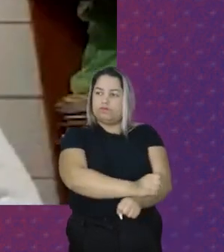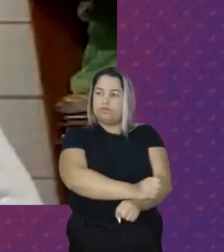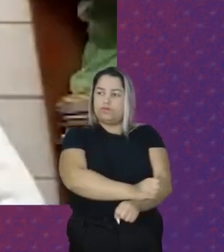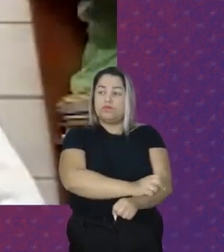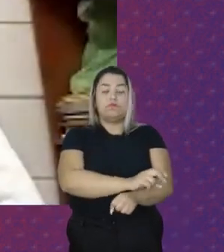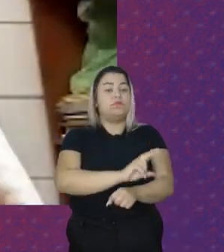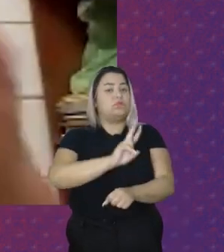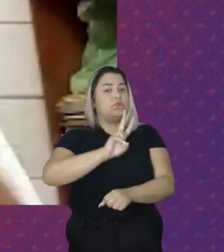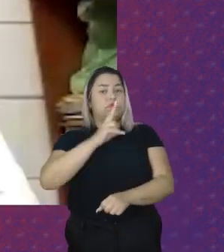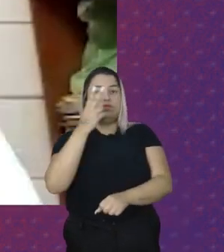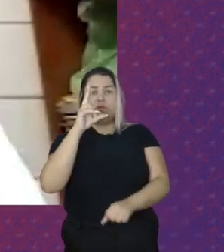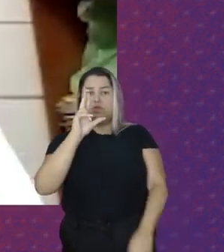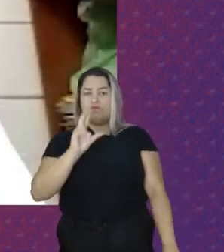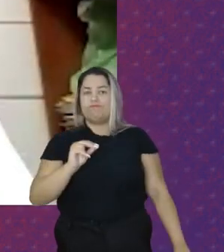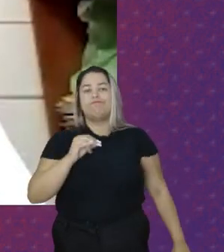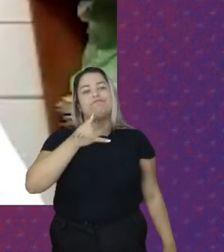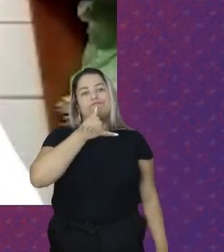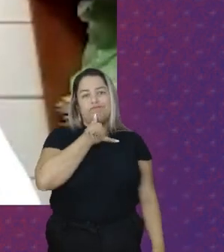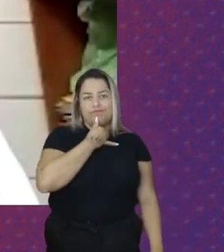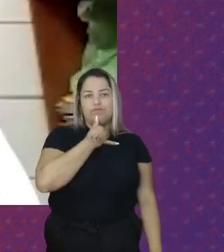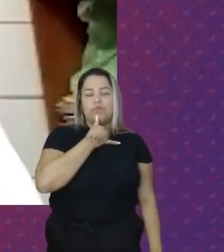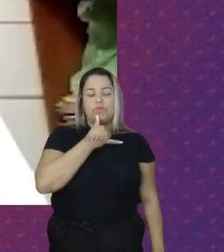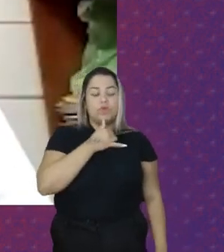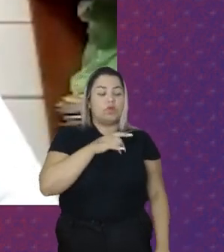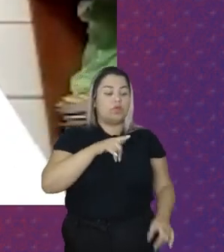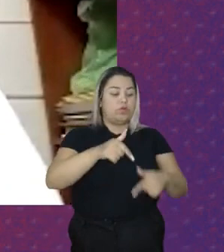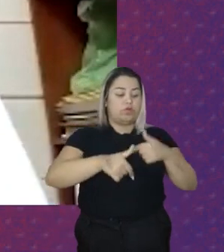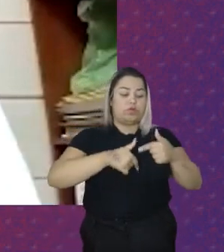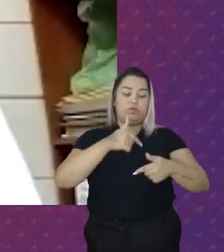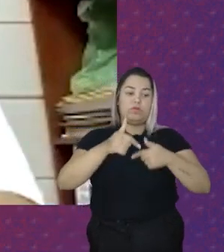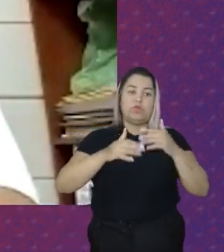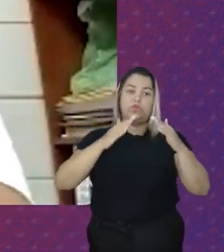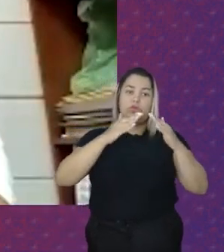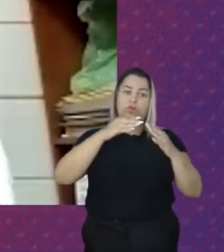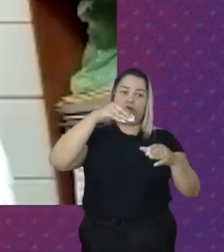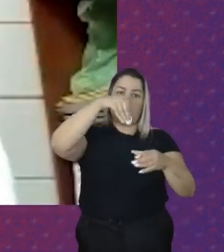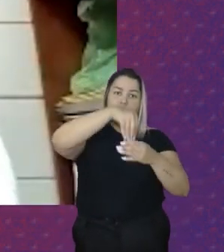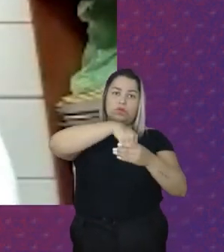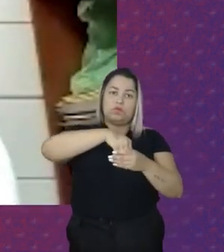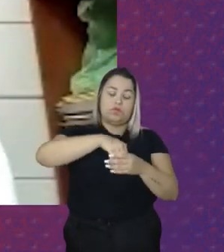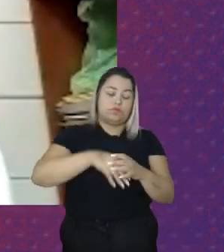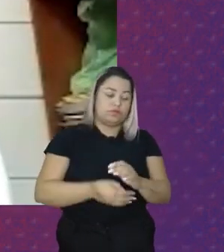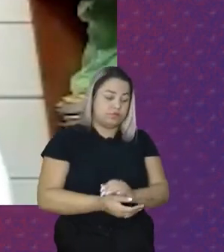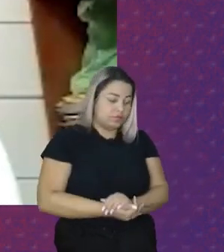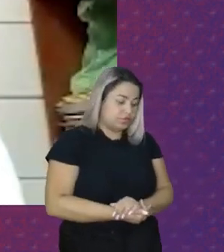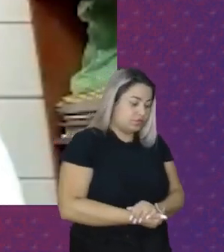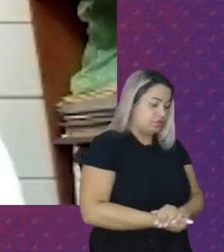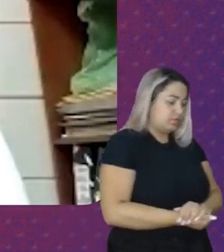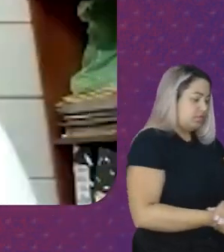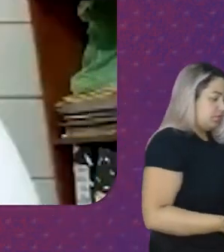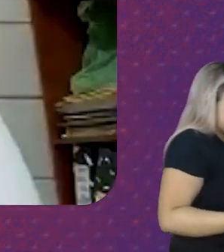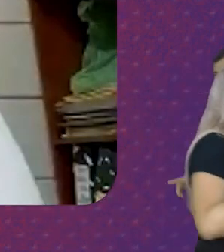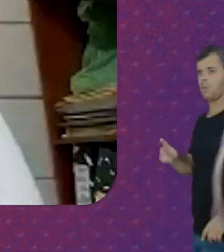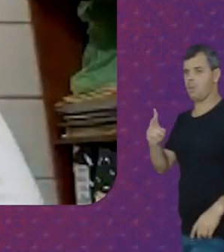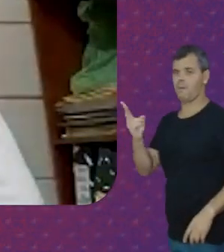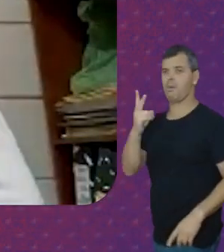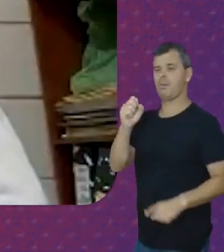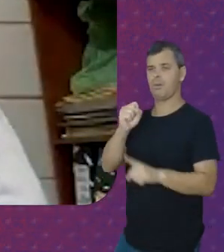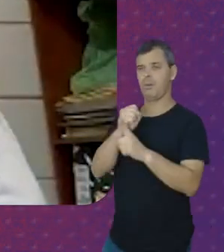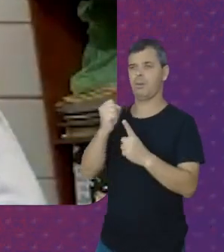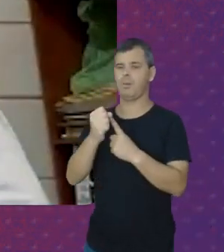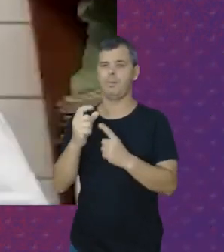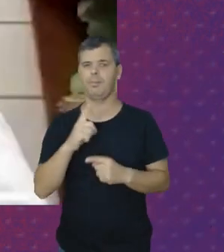valorizado Infelizmente O trabalho Doméstico Ele nem é valorizado Pela sociedade Até mesmo